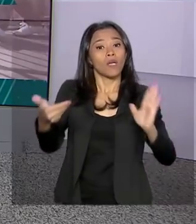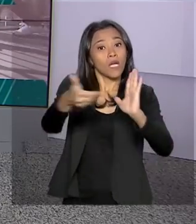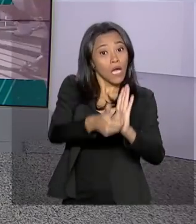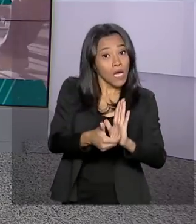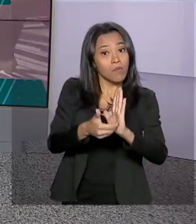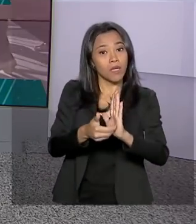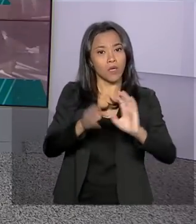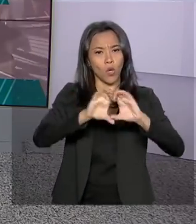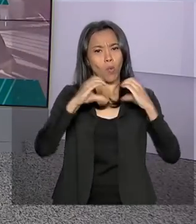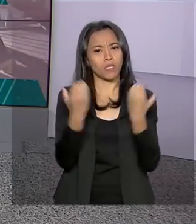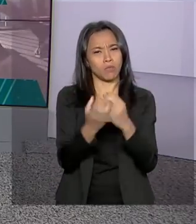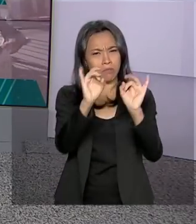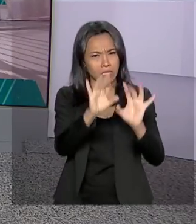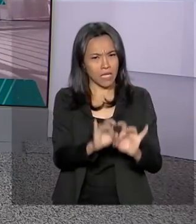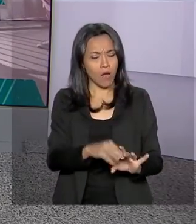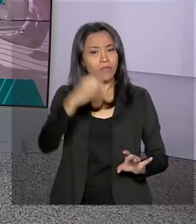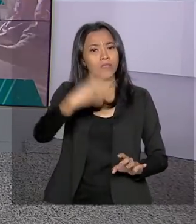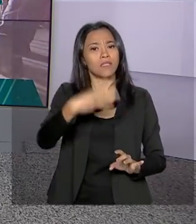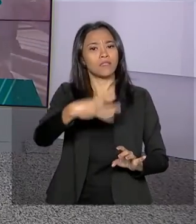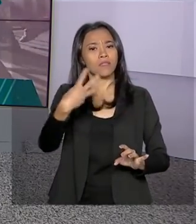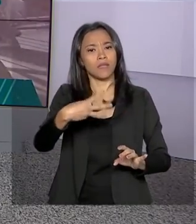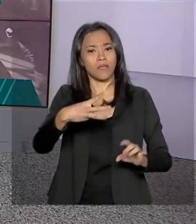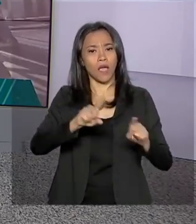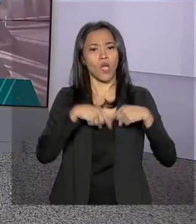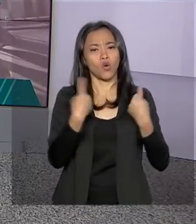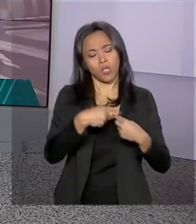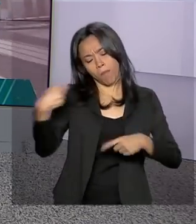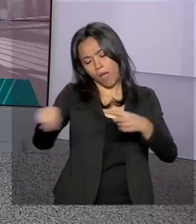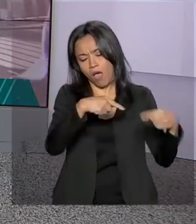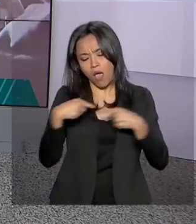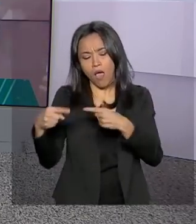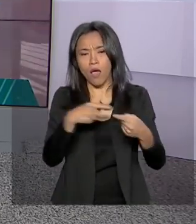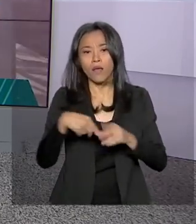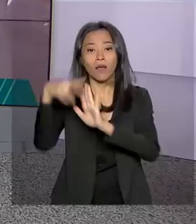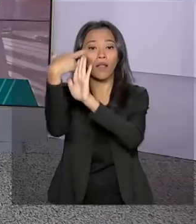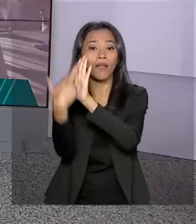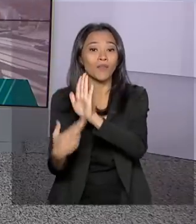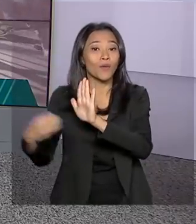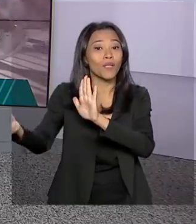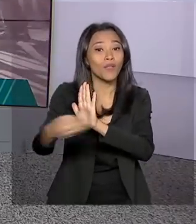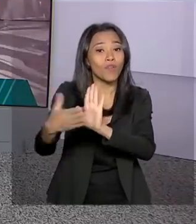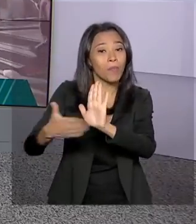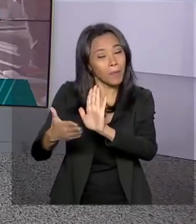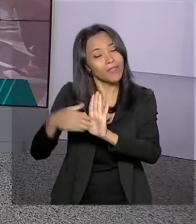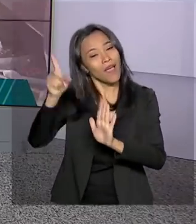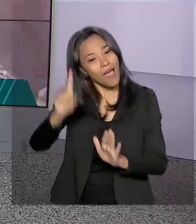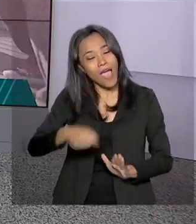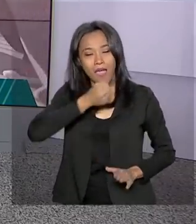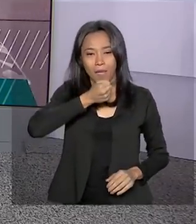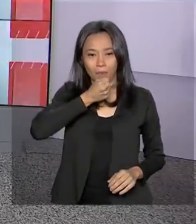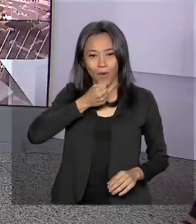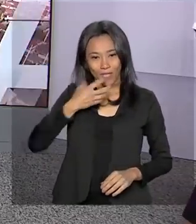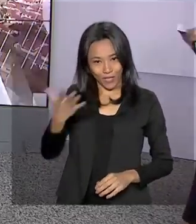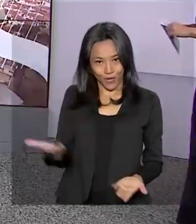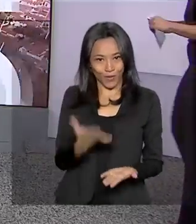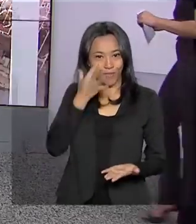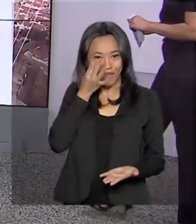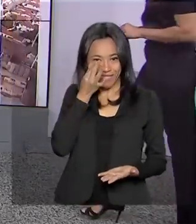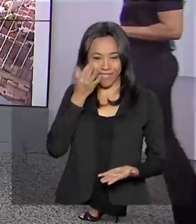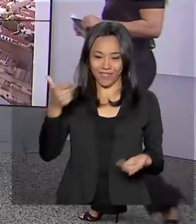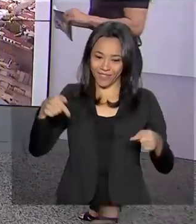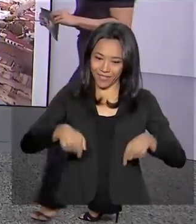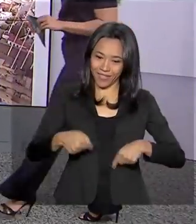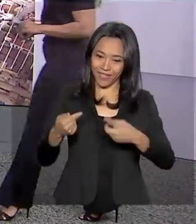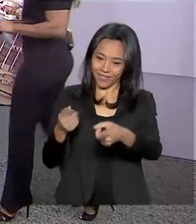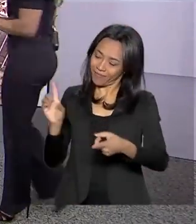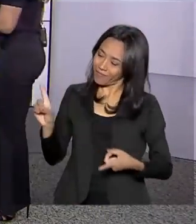Câmara faz na semana que vem a terceira sessão de debates sobre o relatório da nova Previdência. Assunto para a nossa repórter Selma Dias, que hoje está aqui no estúdio